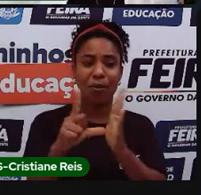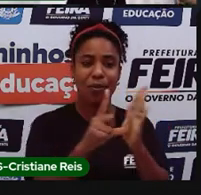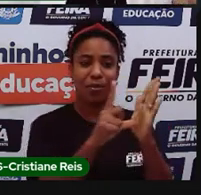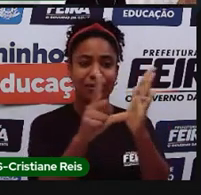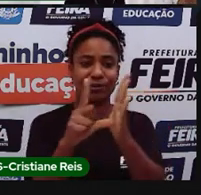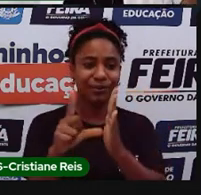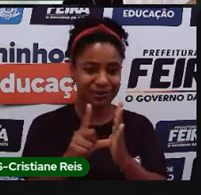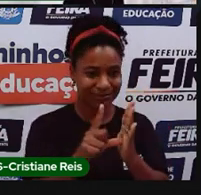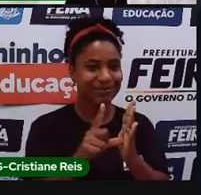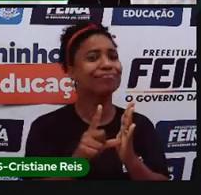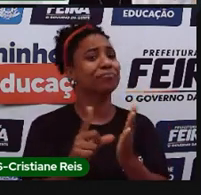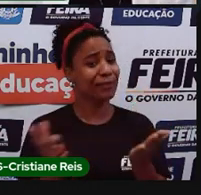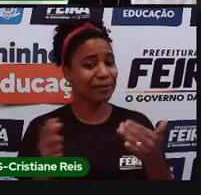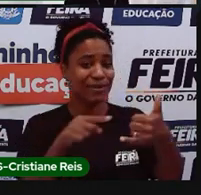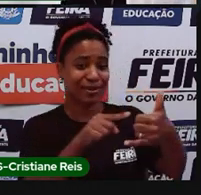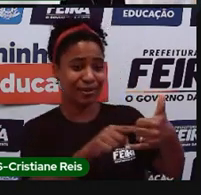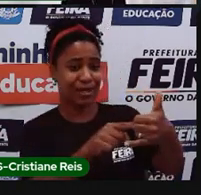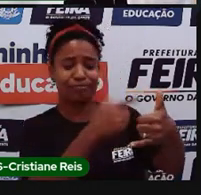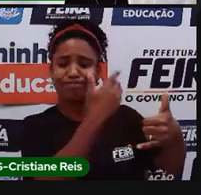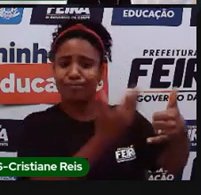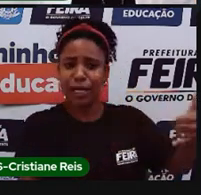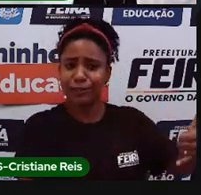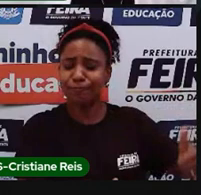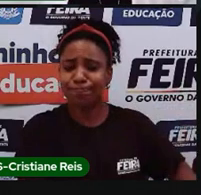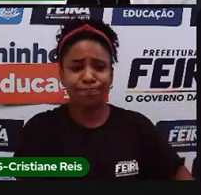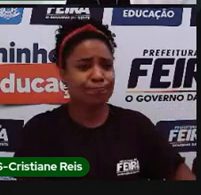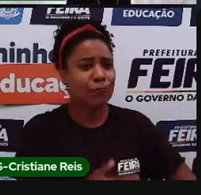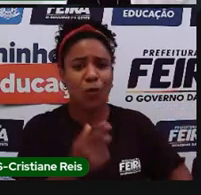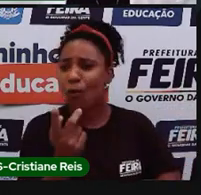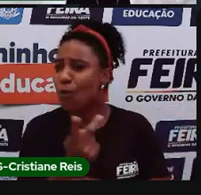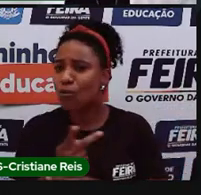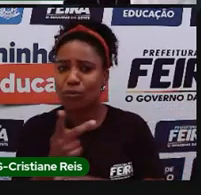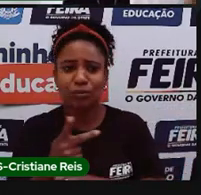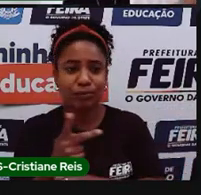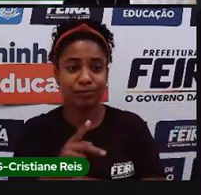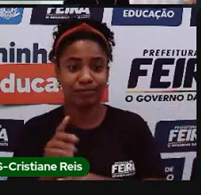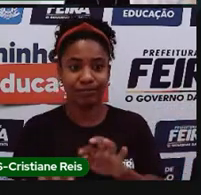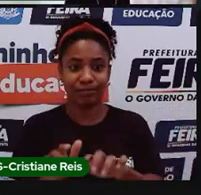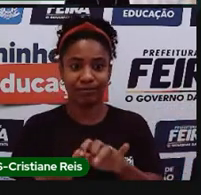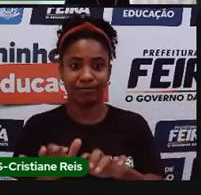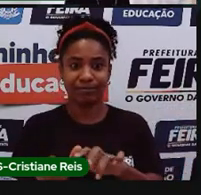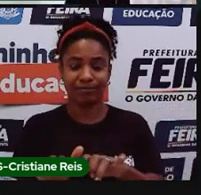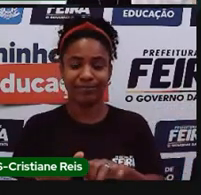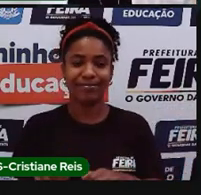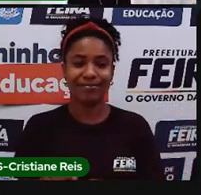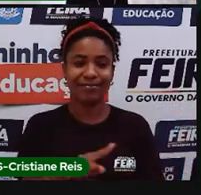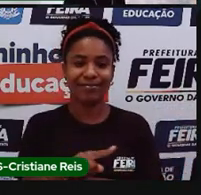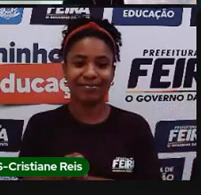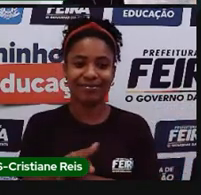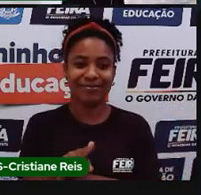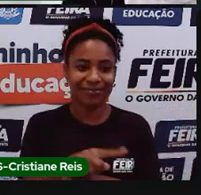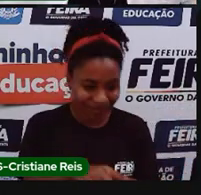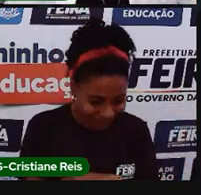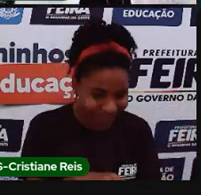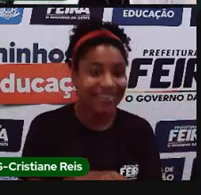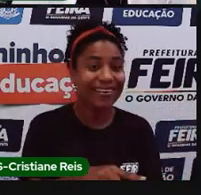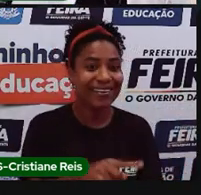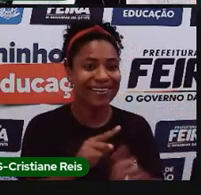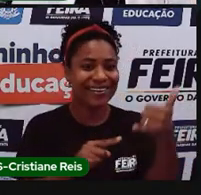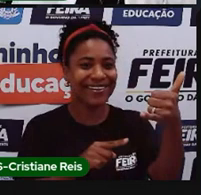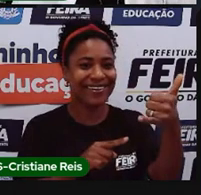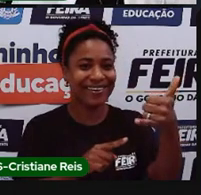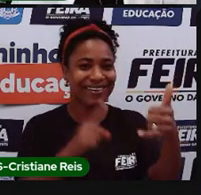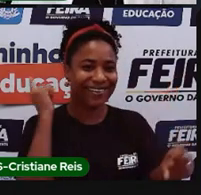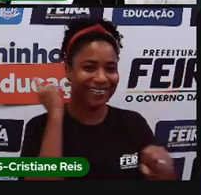perder o celular, você pode usar, né, esse sistema aí de informação para saber onde é que está o celular. Se você tiver